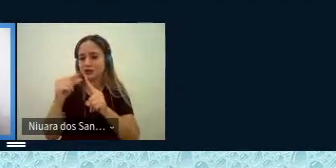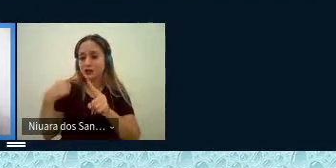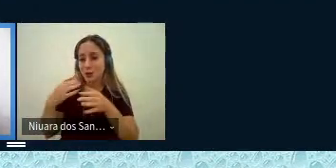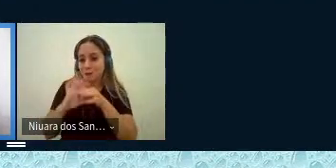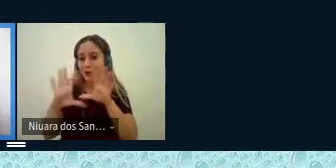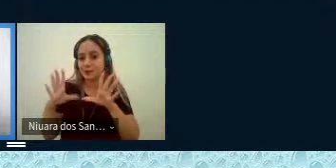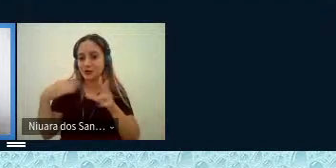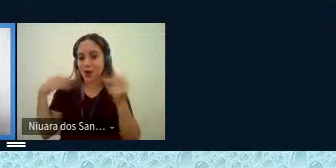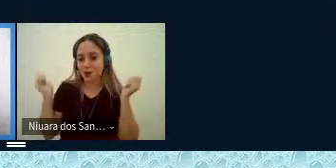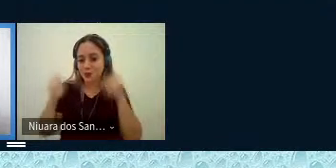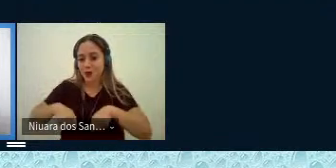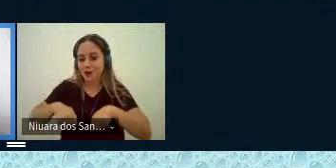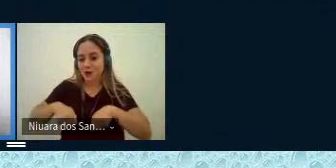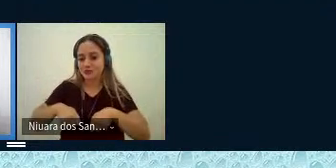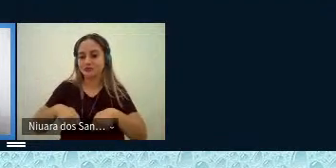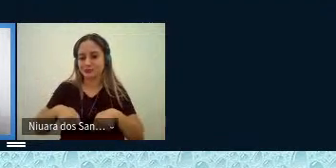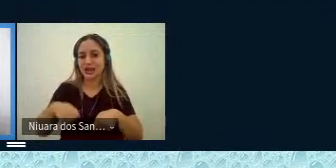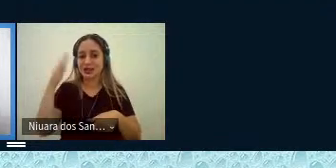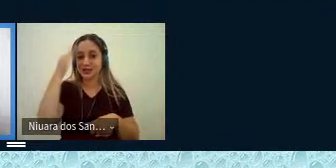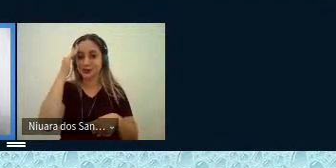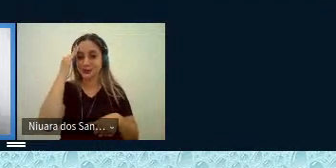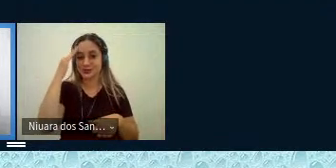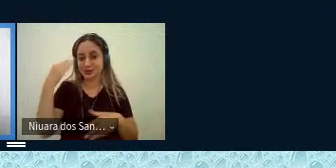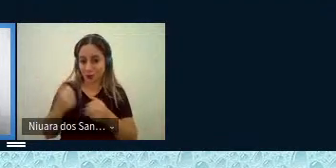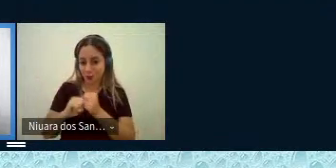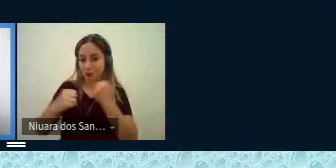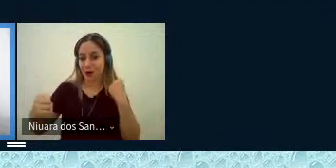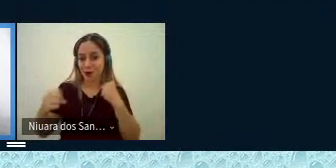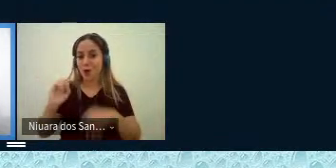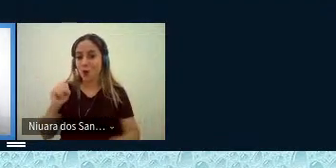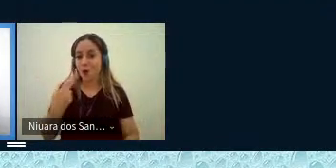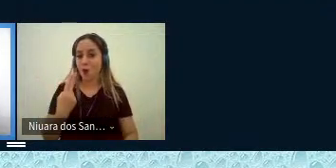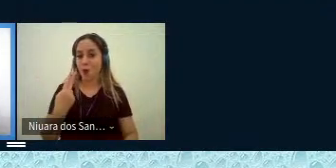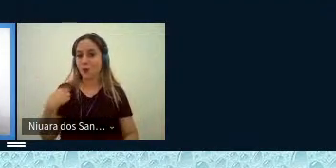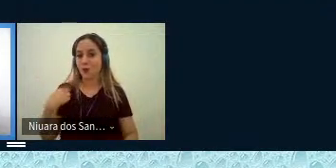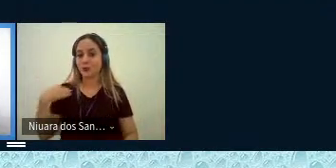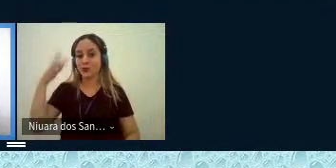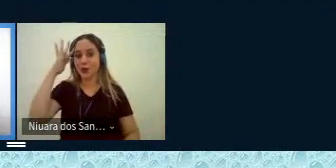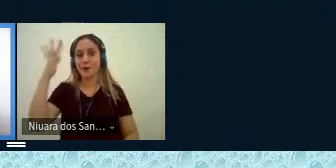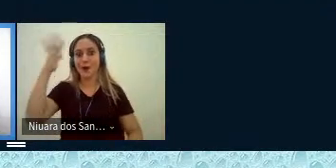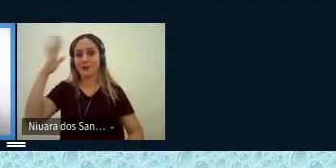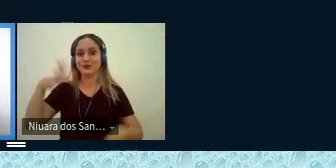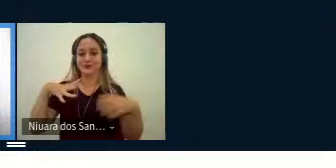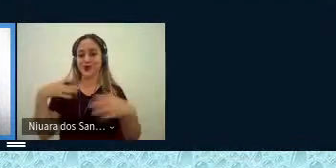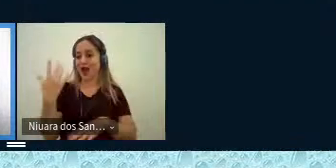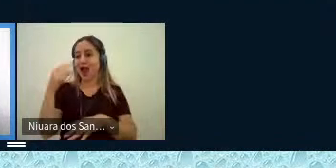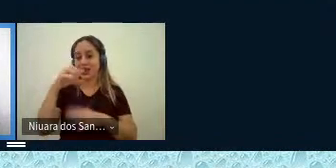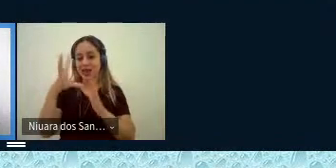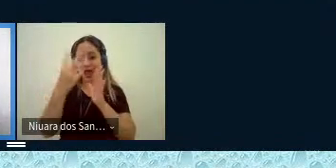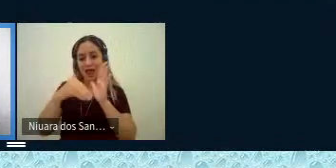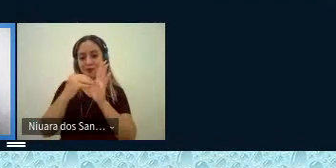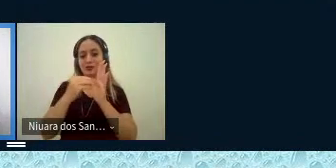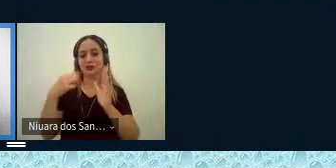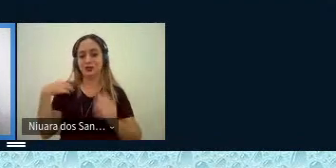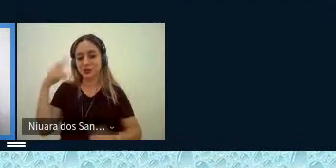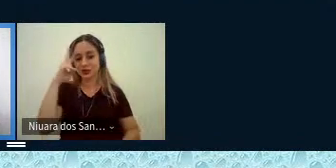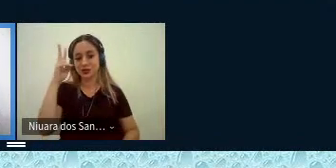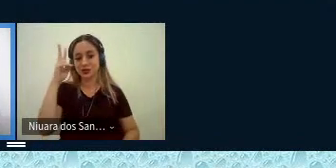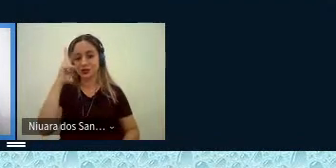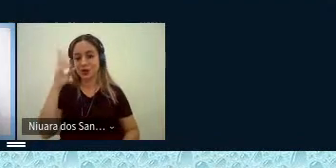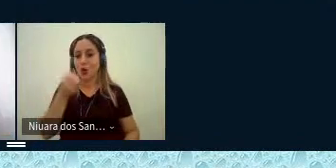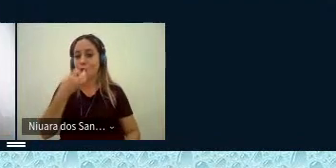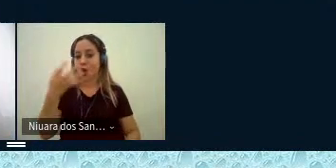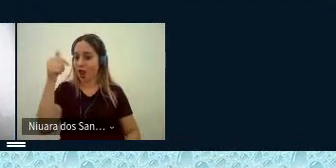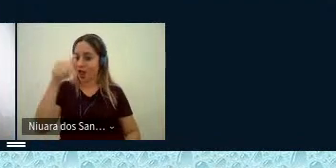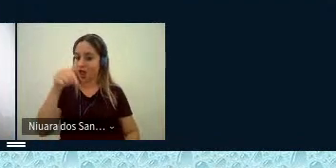permitisse essa possibilidade da compreensão maior ou desse imaginário amazônico através das histórias contadas aqui.